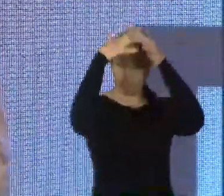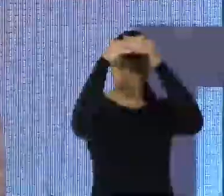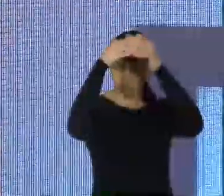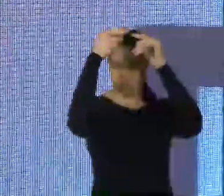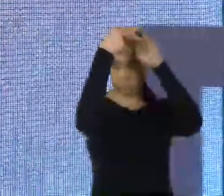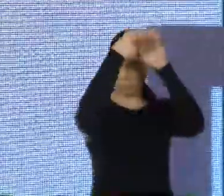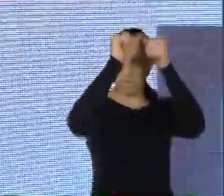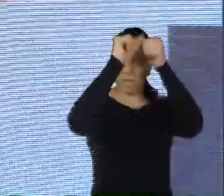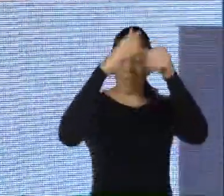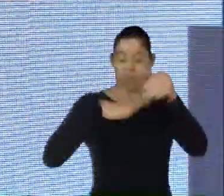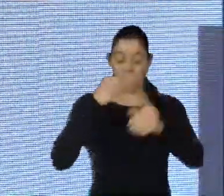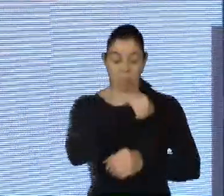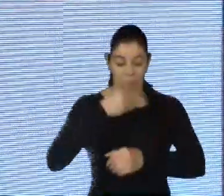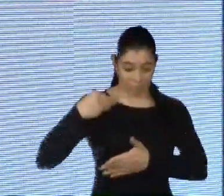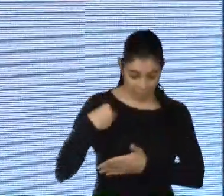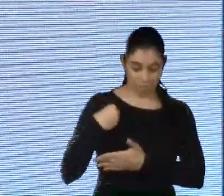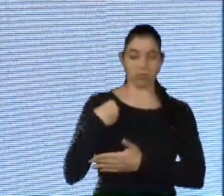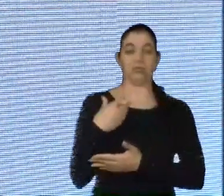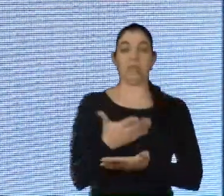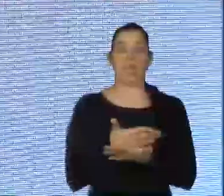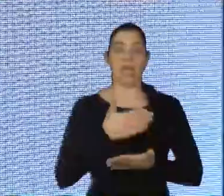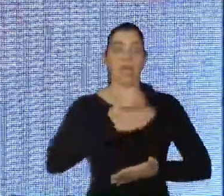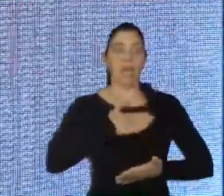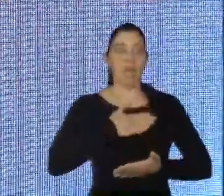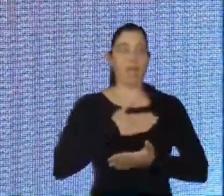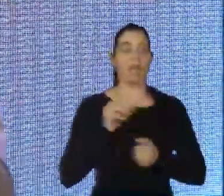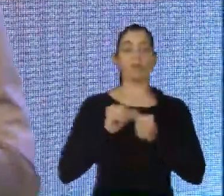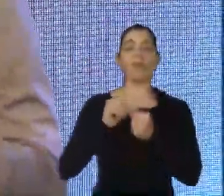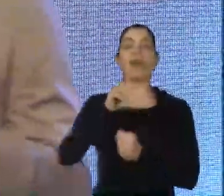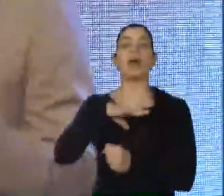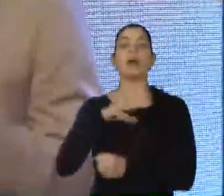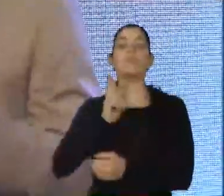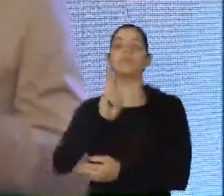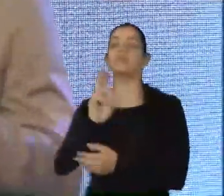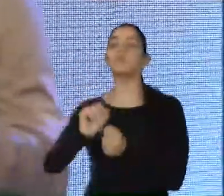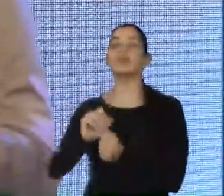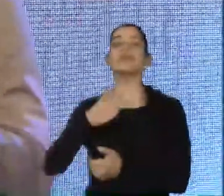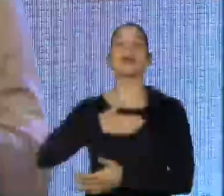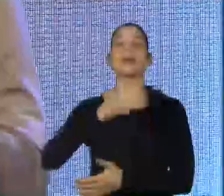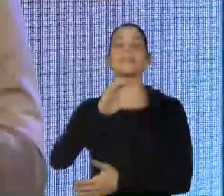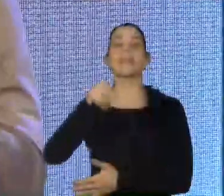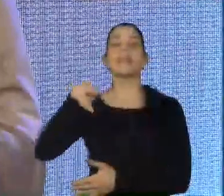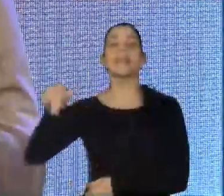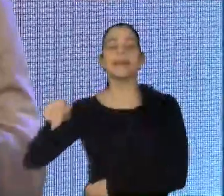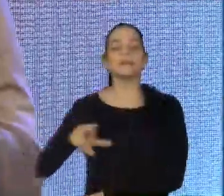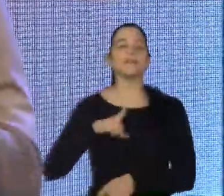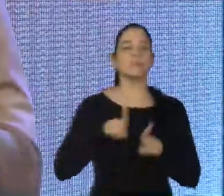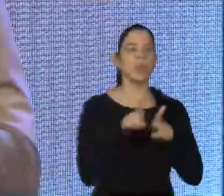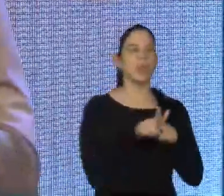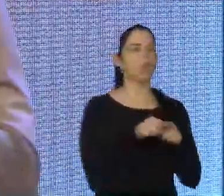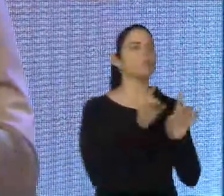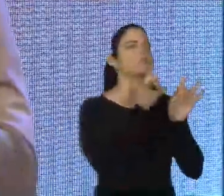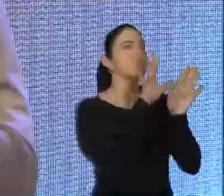Universidade de São Paulo e sou correspondente médico na CNN. Eu vou falar para vocês o embasamento